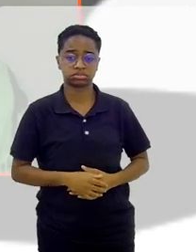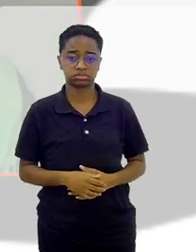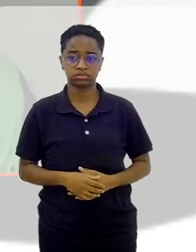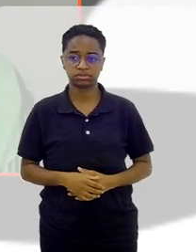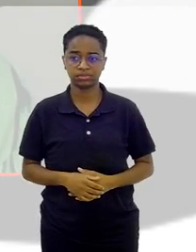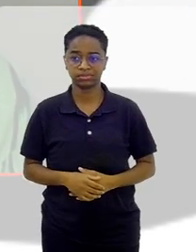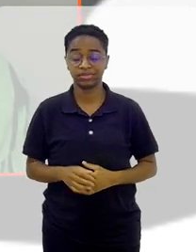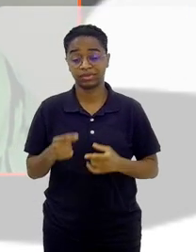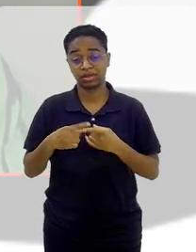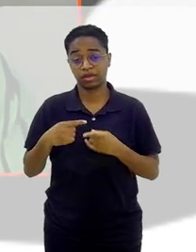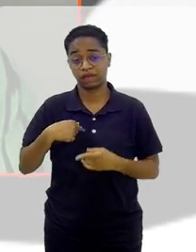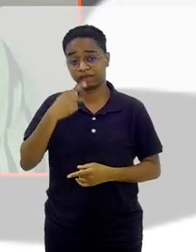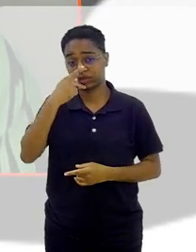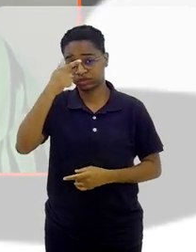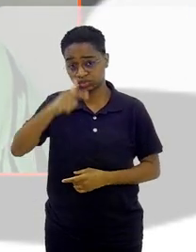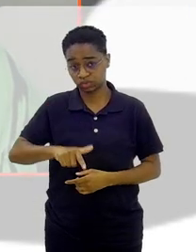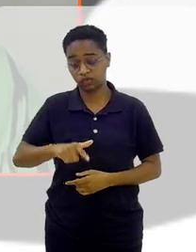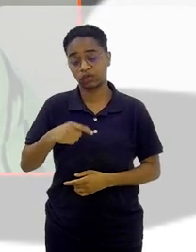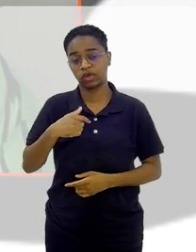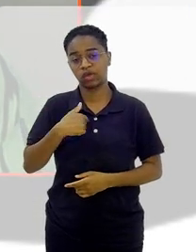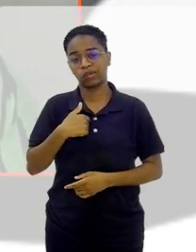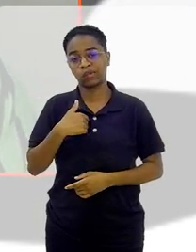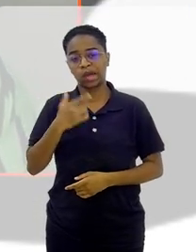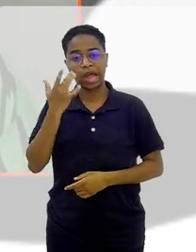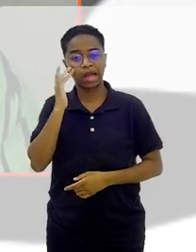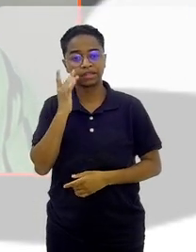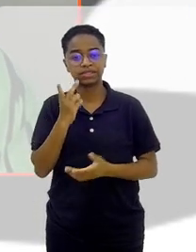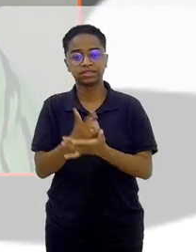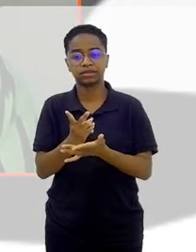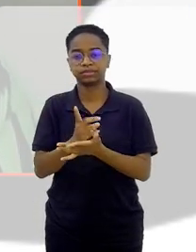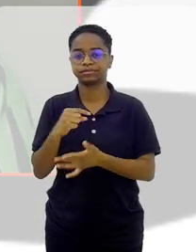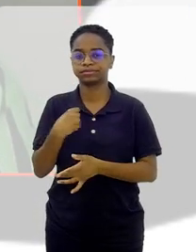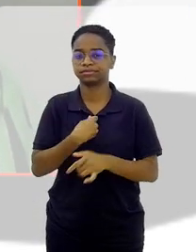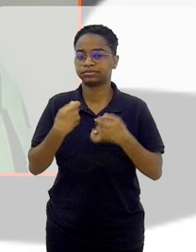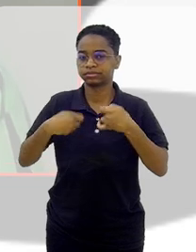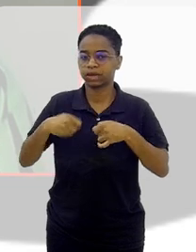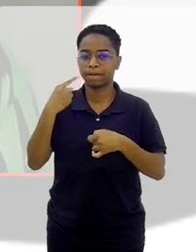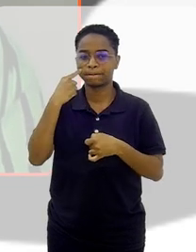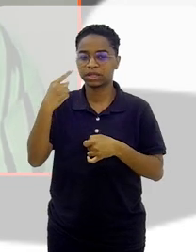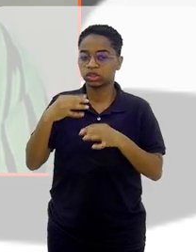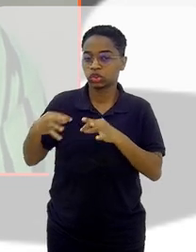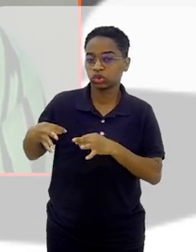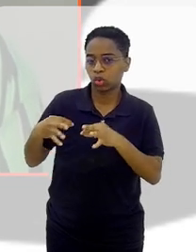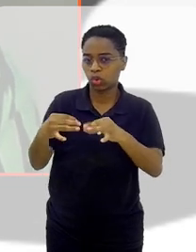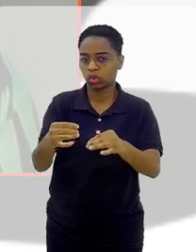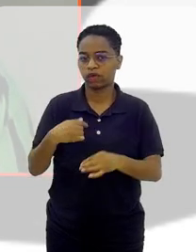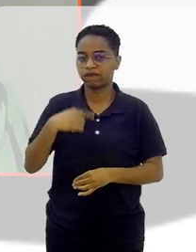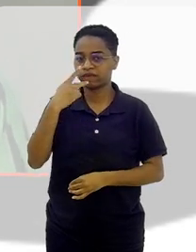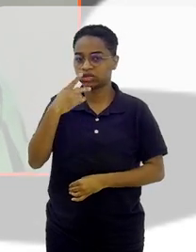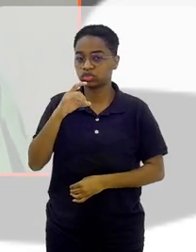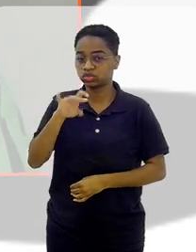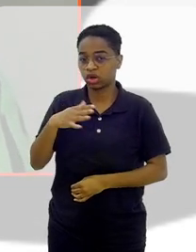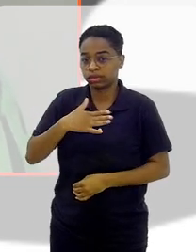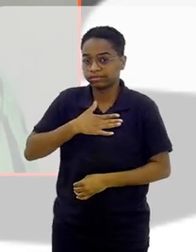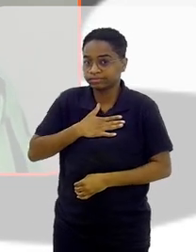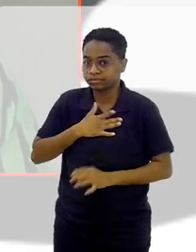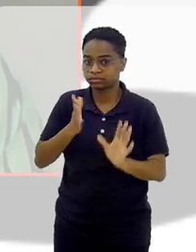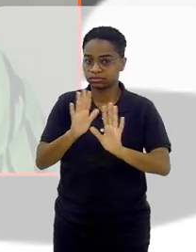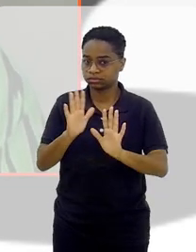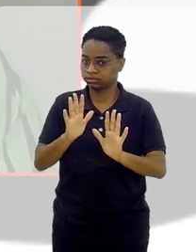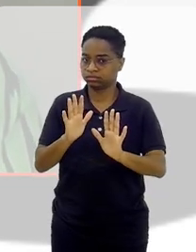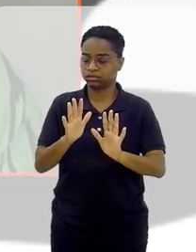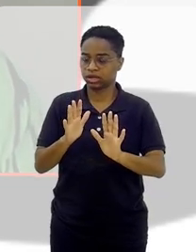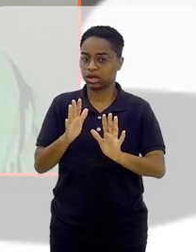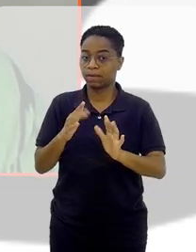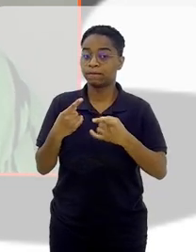Como eu, mais uma vez, né? Eu sempre acho que a gente tem que pensar em todos, né? Não estou falando de Sônia Araripe, eu estou falando assim.